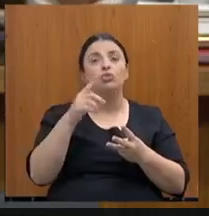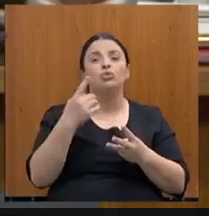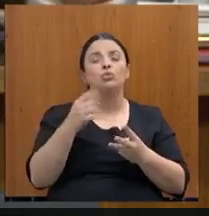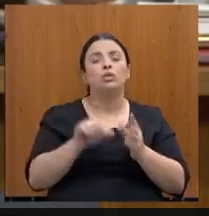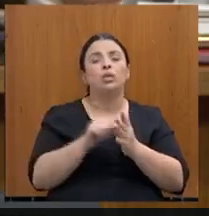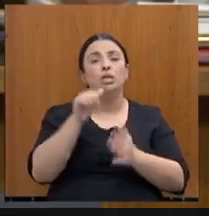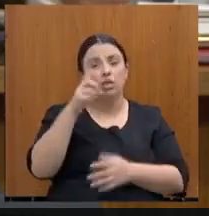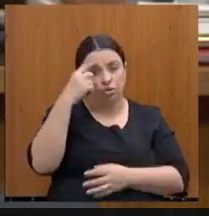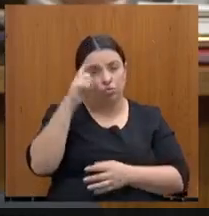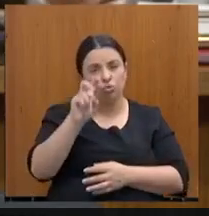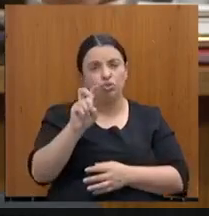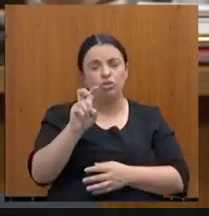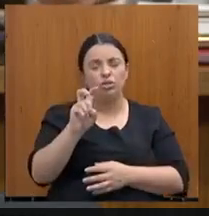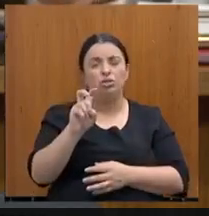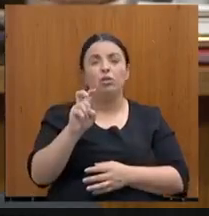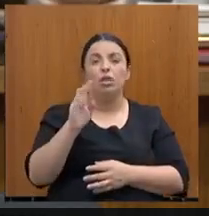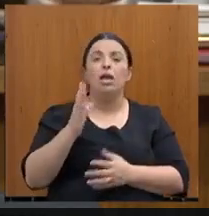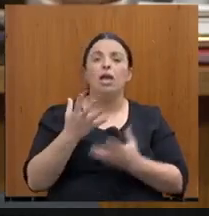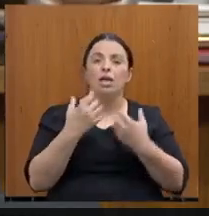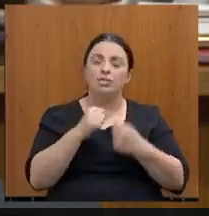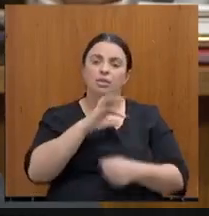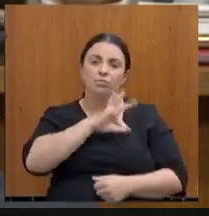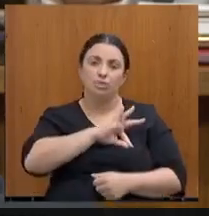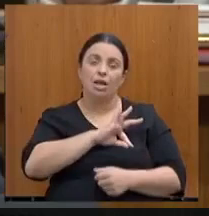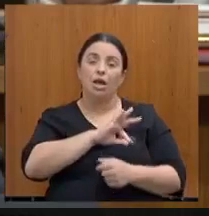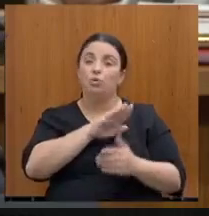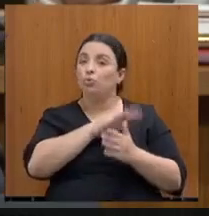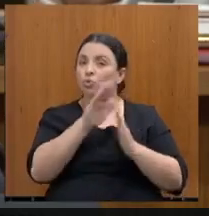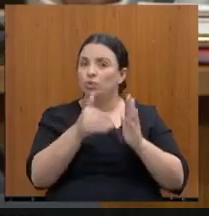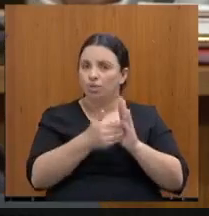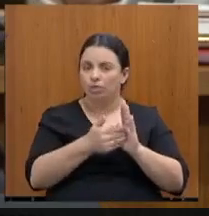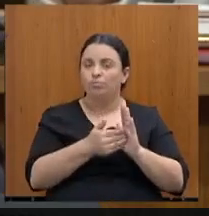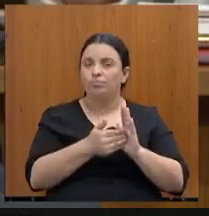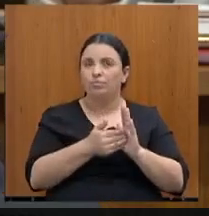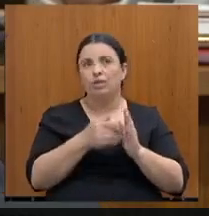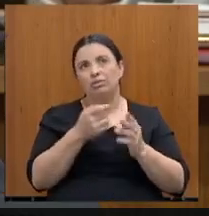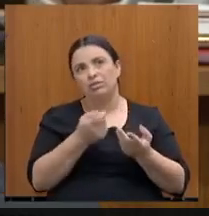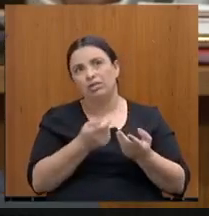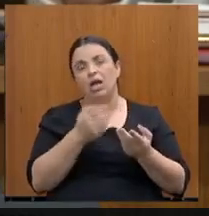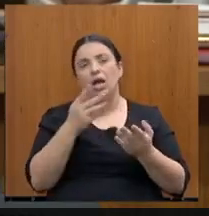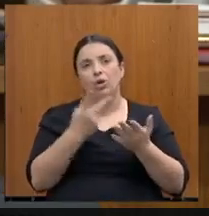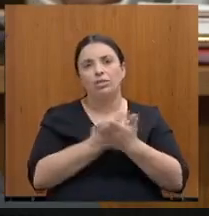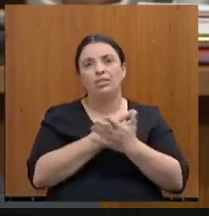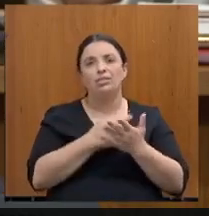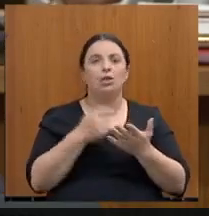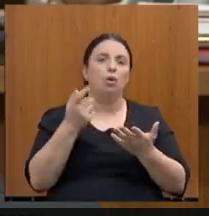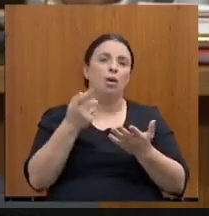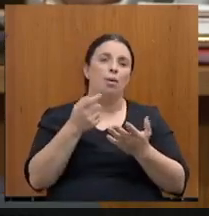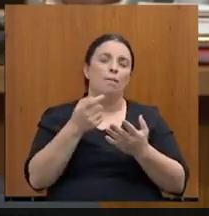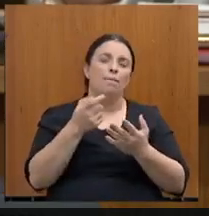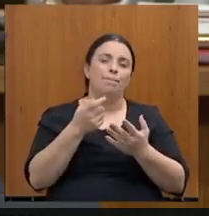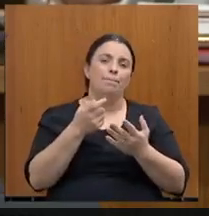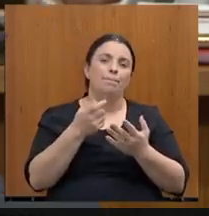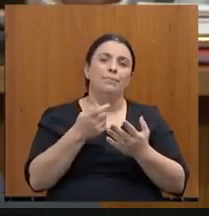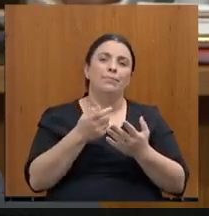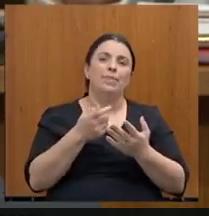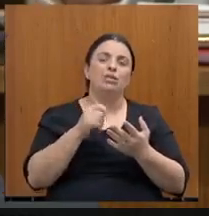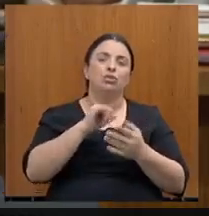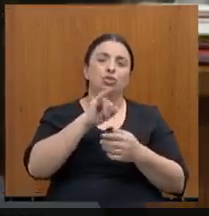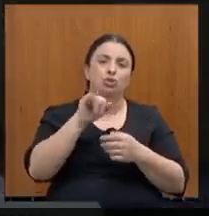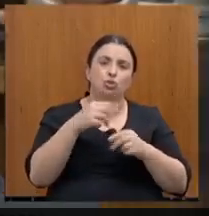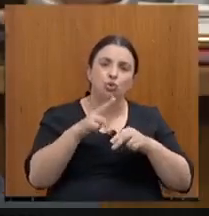no quinto dia útil desses últimos três meses. A gente sabe que ainda precisa evoluir bastante, a gente ainda é devedor